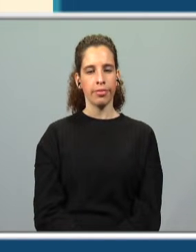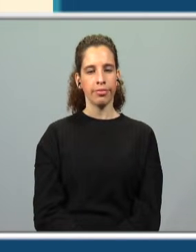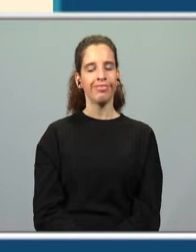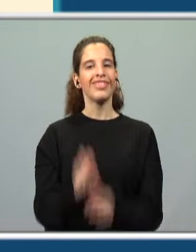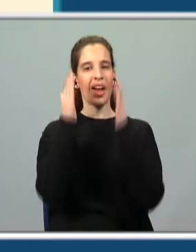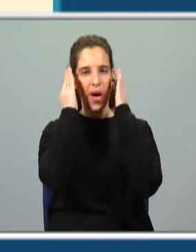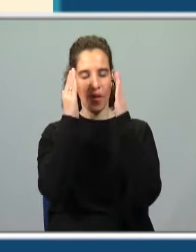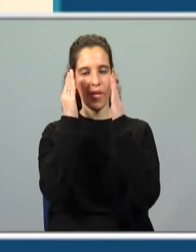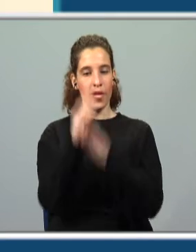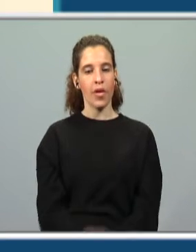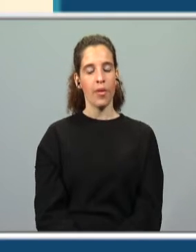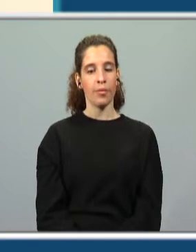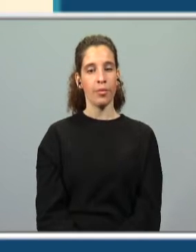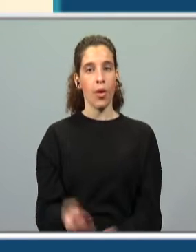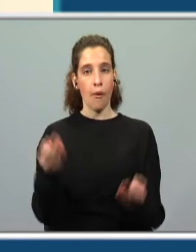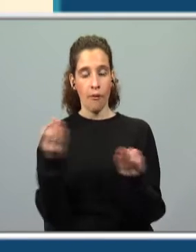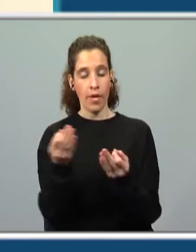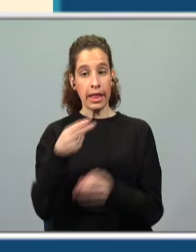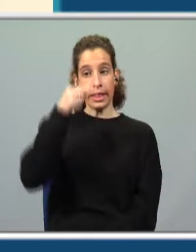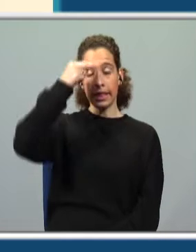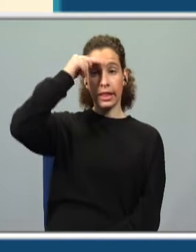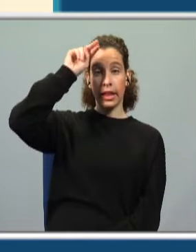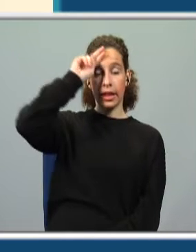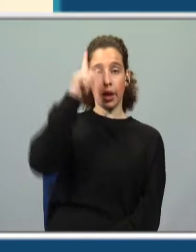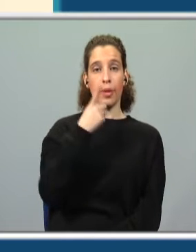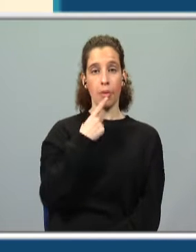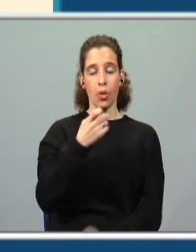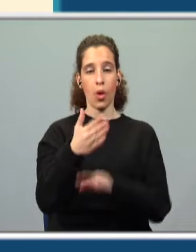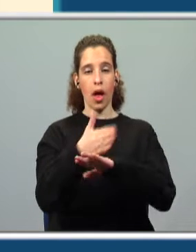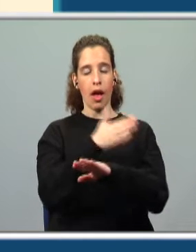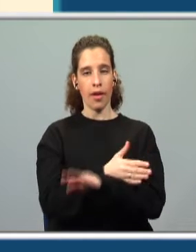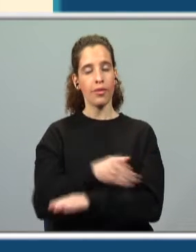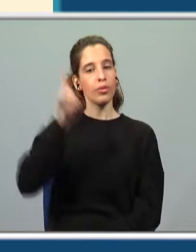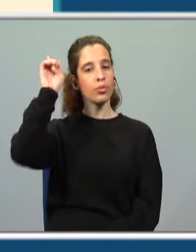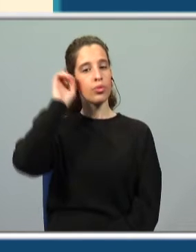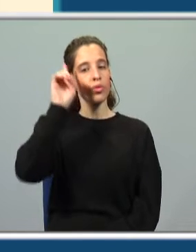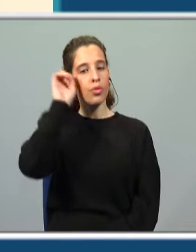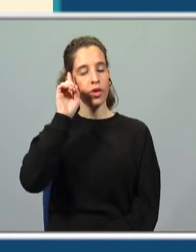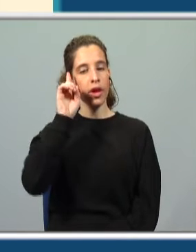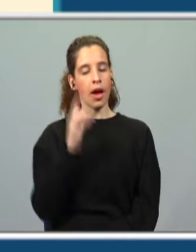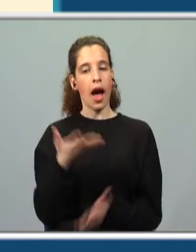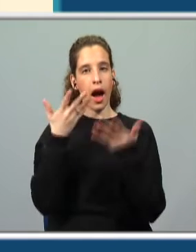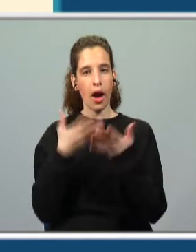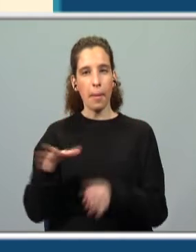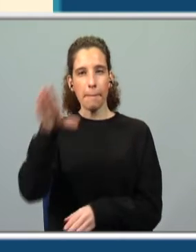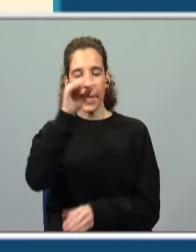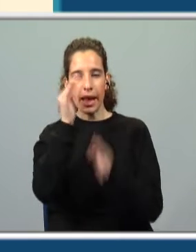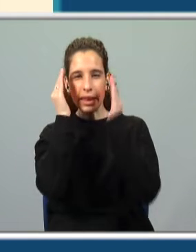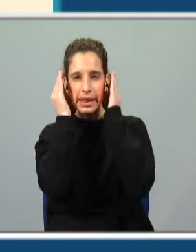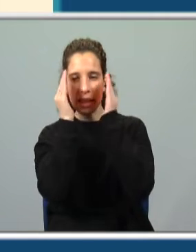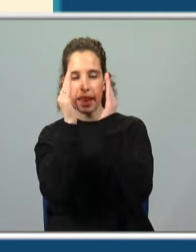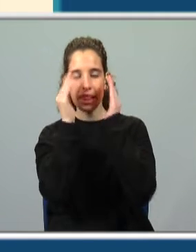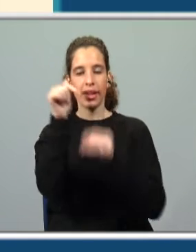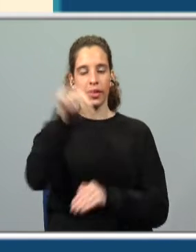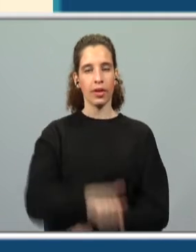estavam atentos e o quê? O facto de nos termos enganados na questão anterior foi importante para estarmos o quê? Mais atentos nesta.